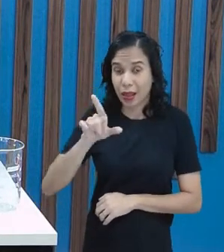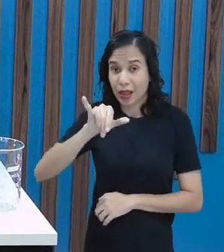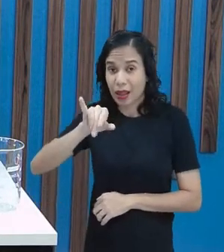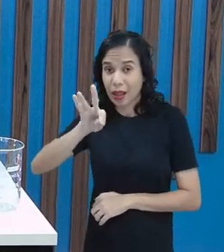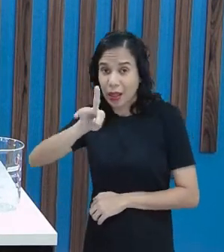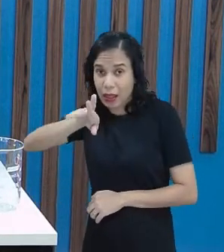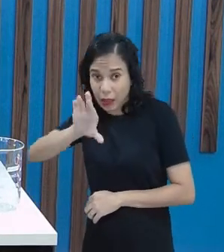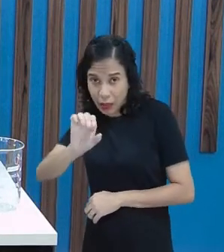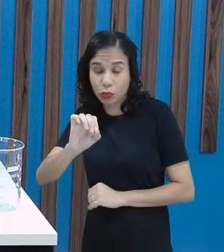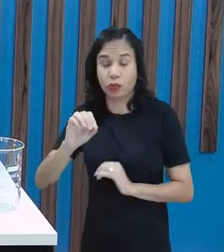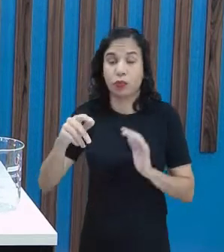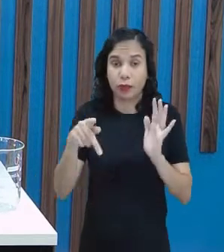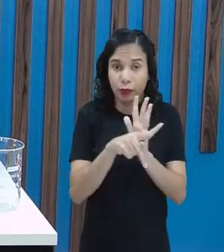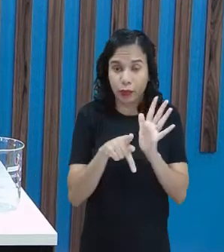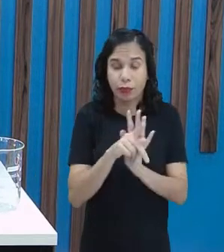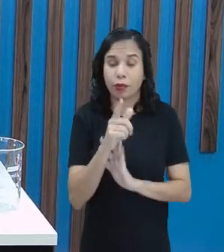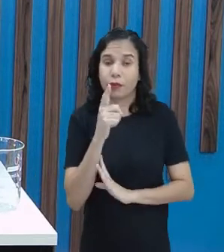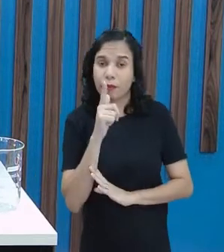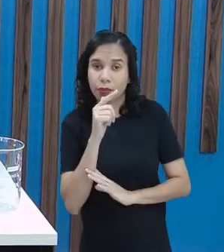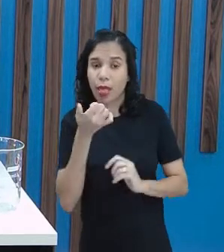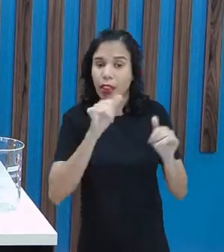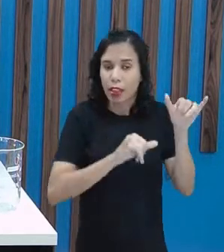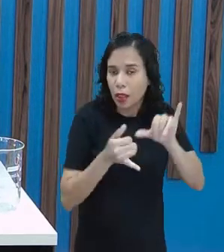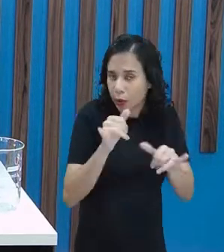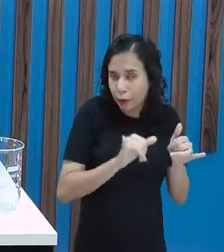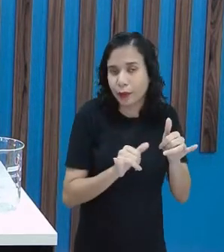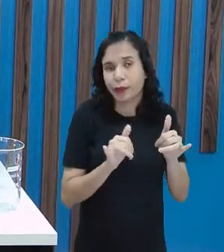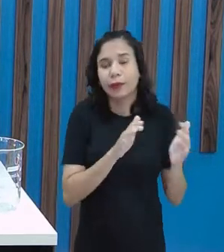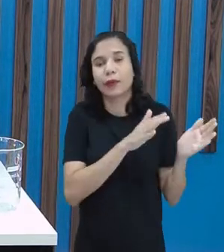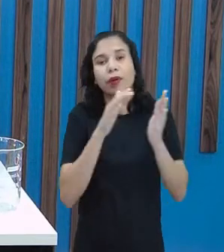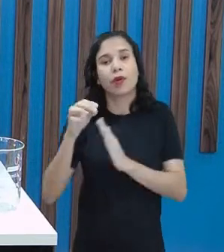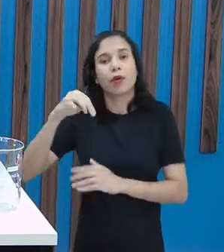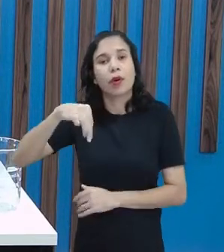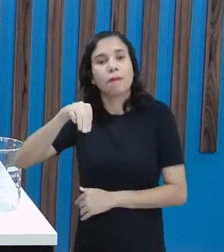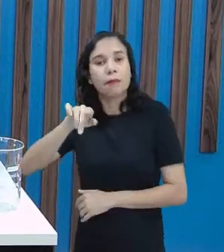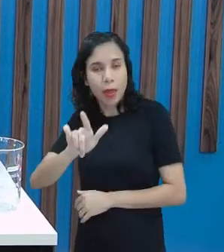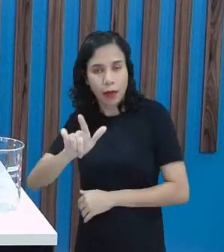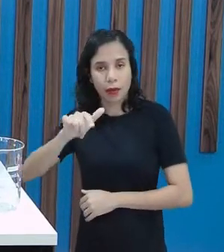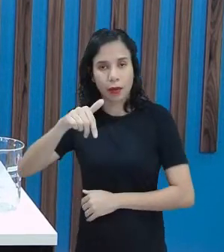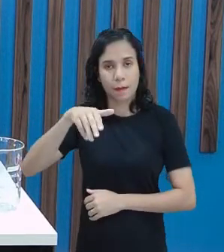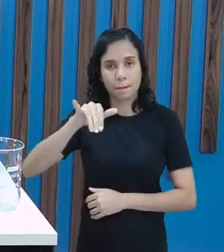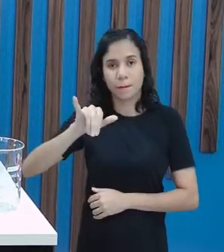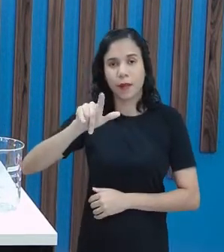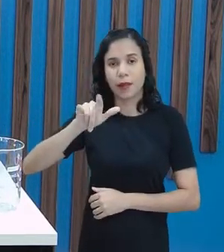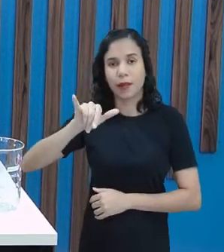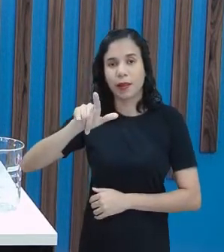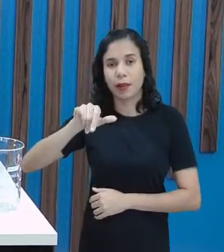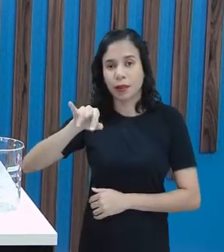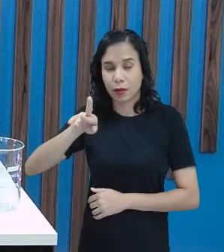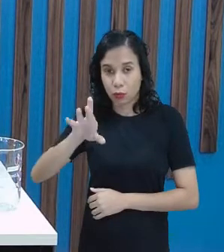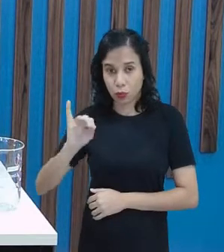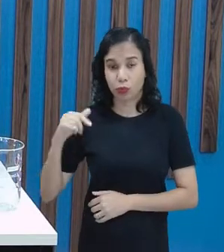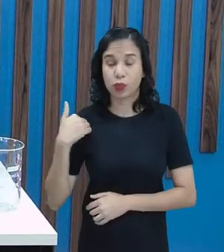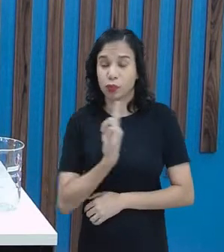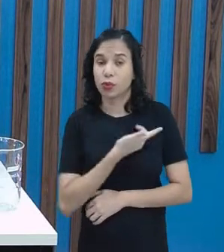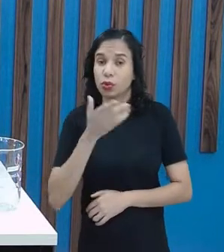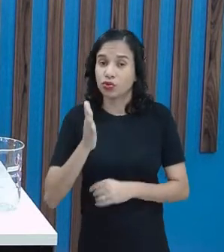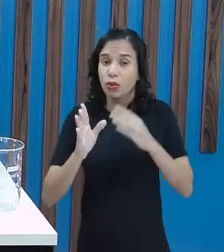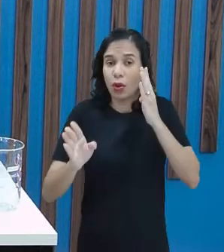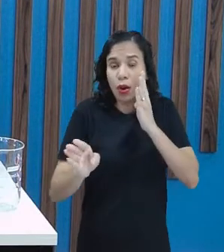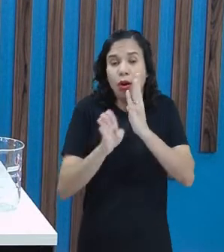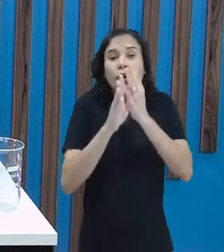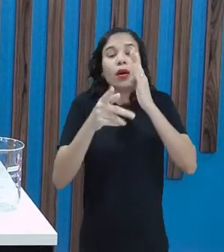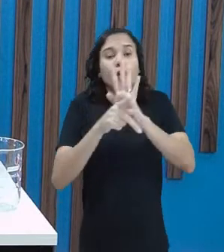que é a medida padronizada, e o mililitro, ok? Então, a gente já conseguiu descobrir, ó, nessa